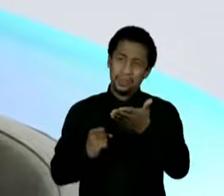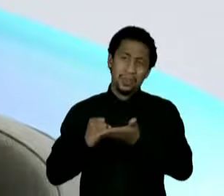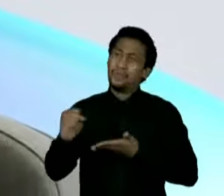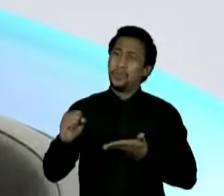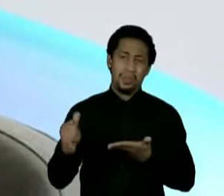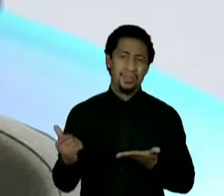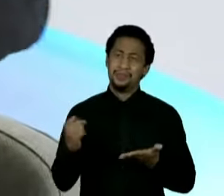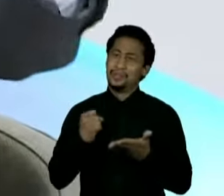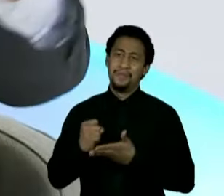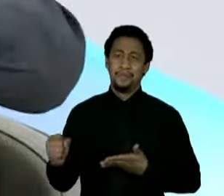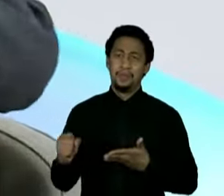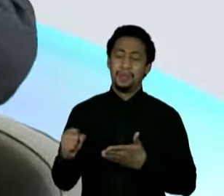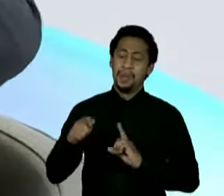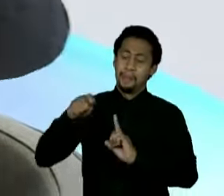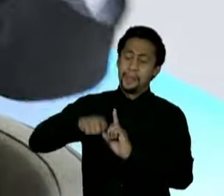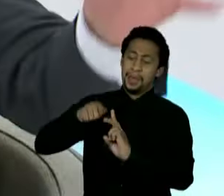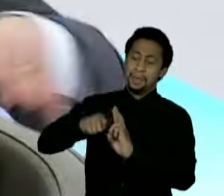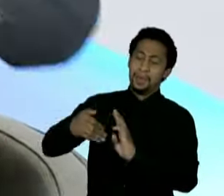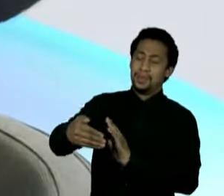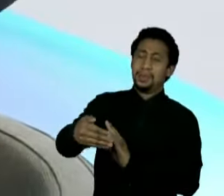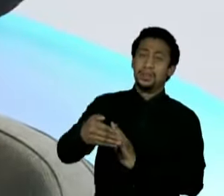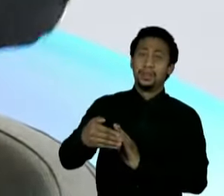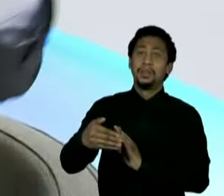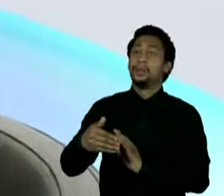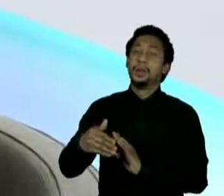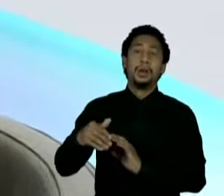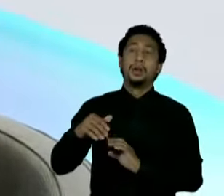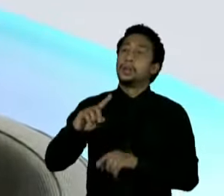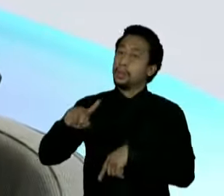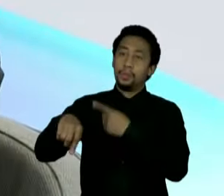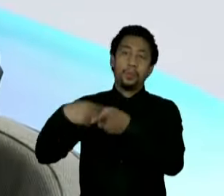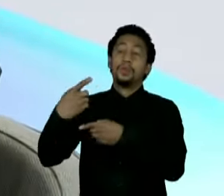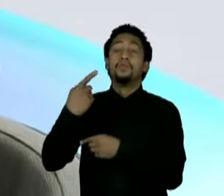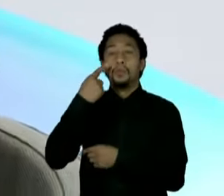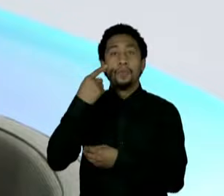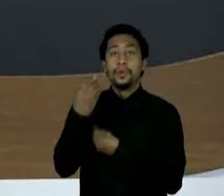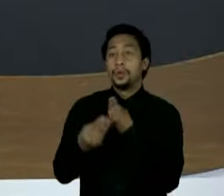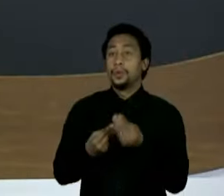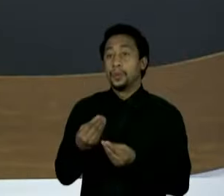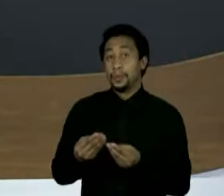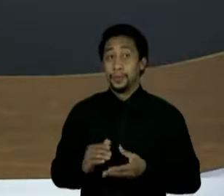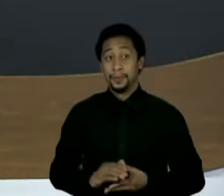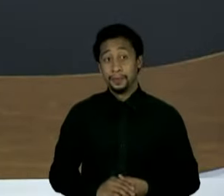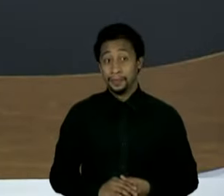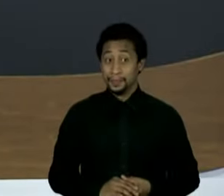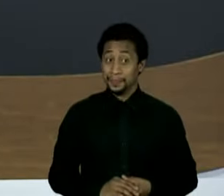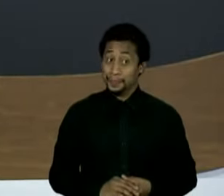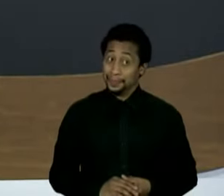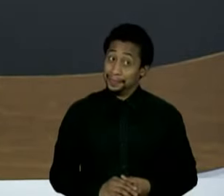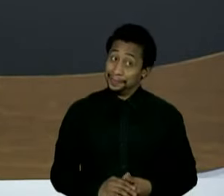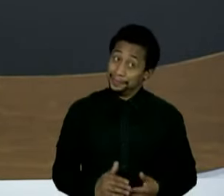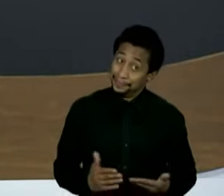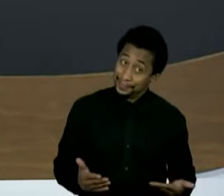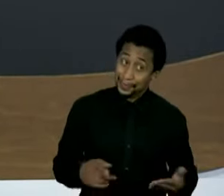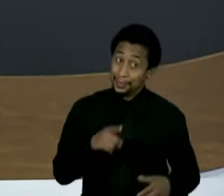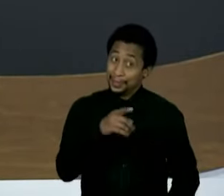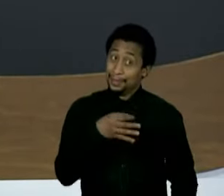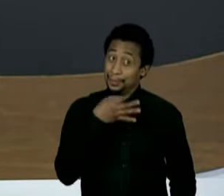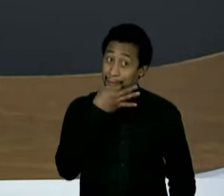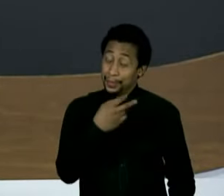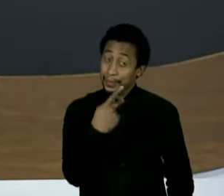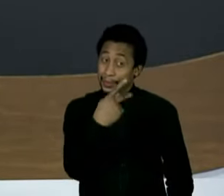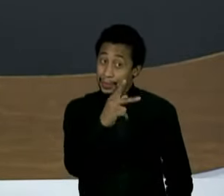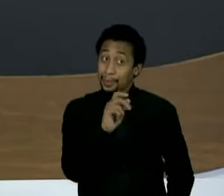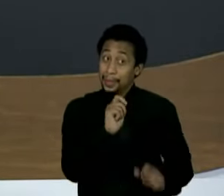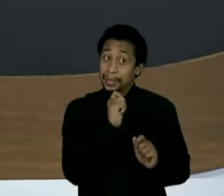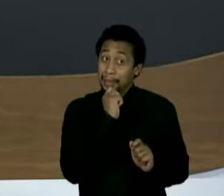é mais, né? Nós temos alguns meses para a eleição e depois é outra página que vai ser contada. Bom, e se o senhor... Aqui está dizendo a eleição ainda não